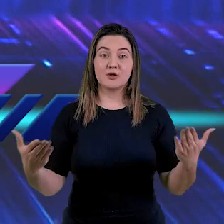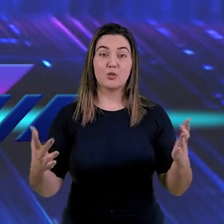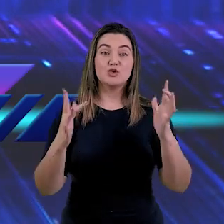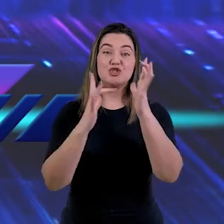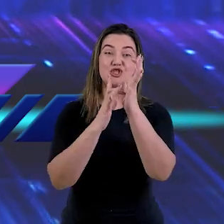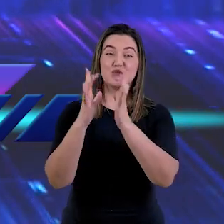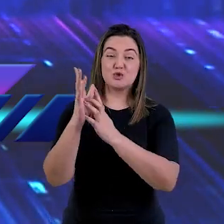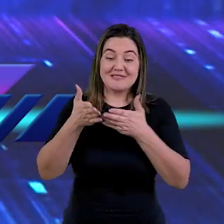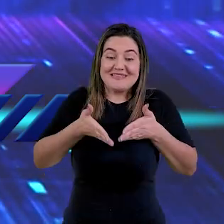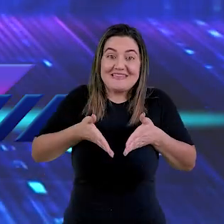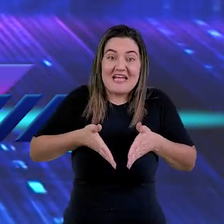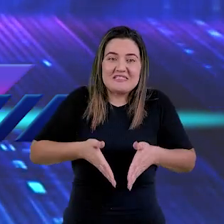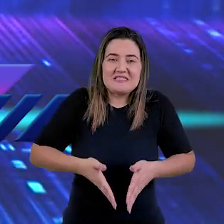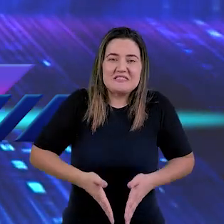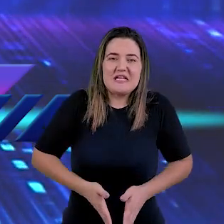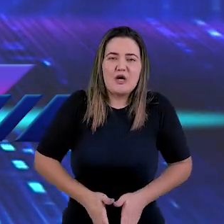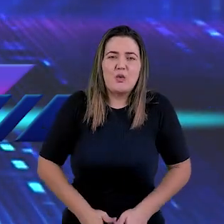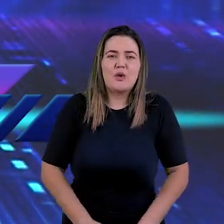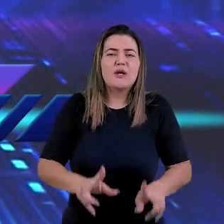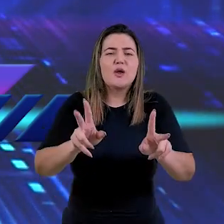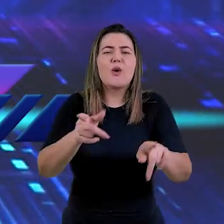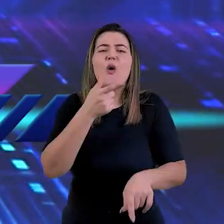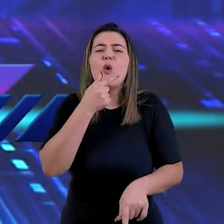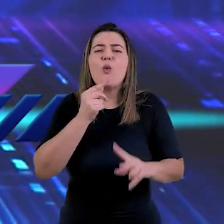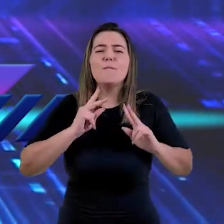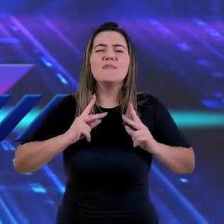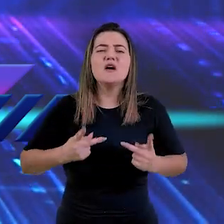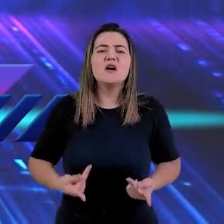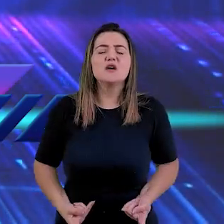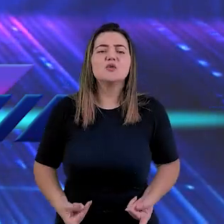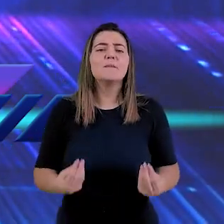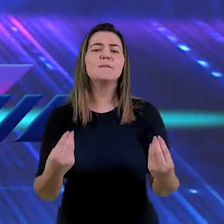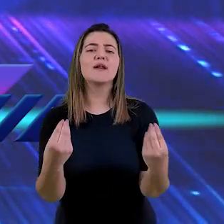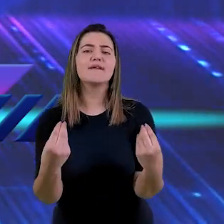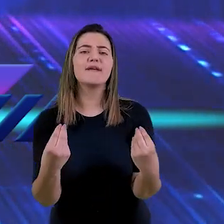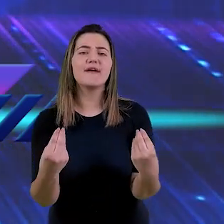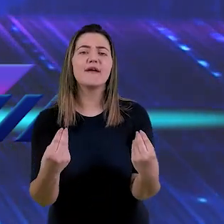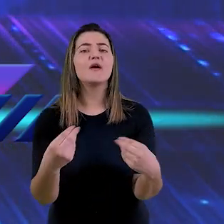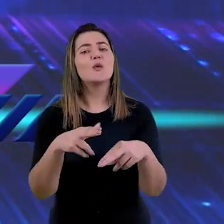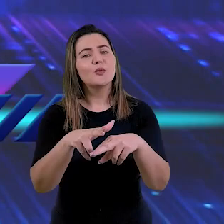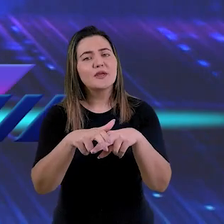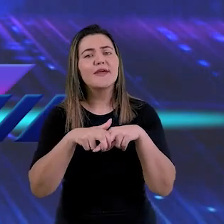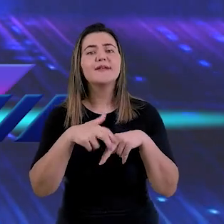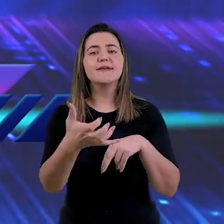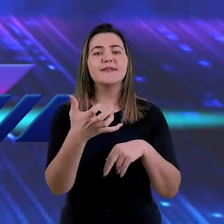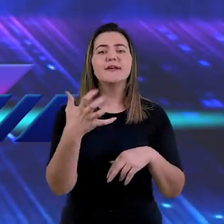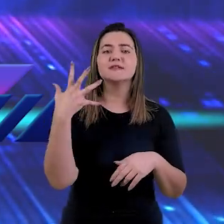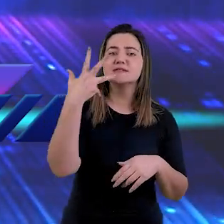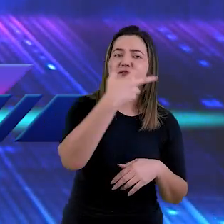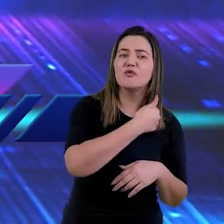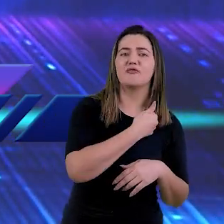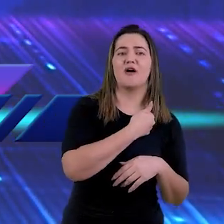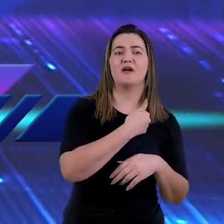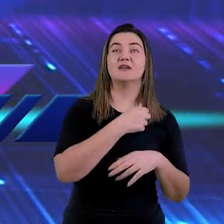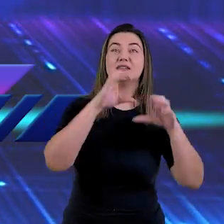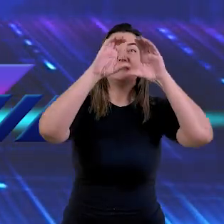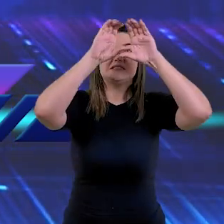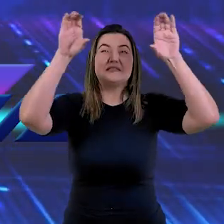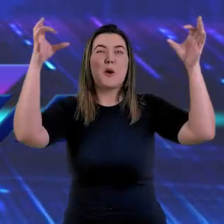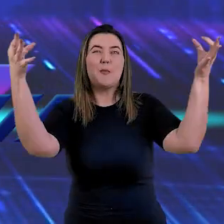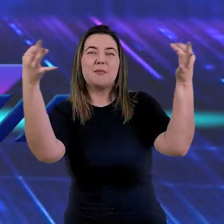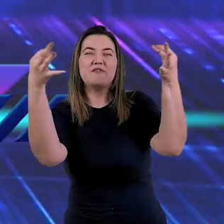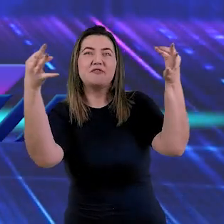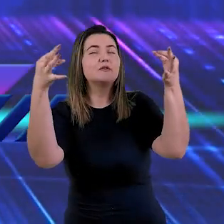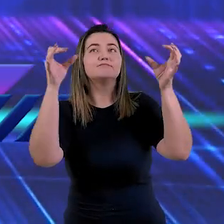encontro da igreja. Somente um Deus de amor e comprometido com a salvação, deixaria o céu